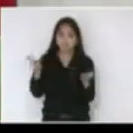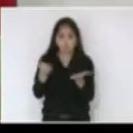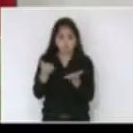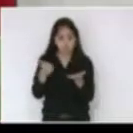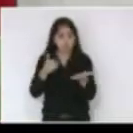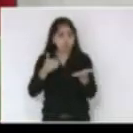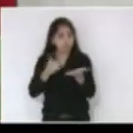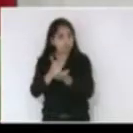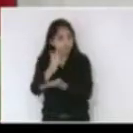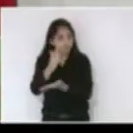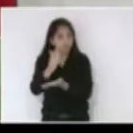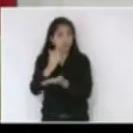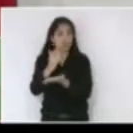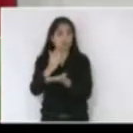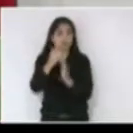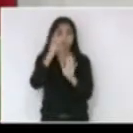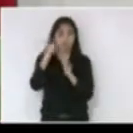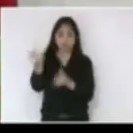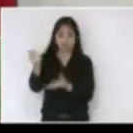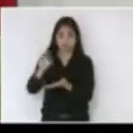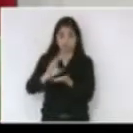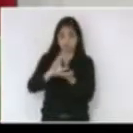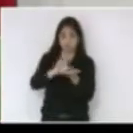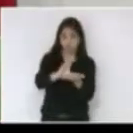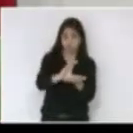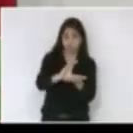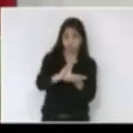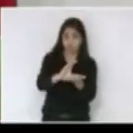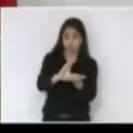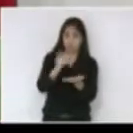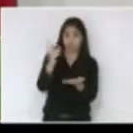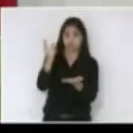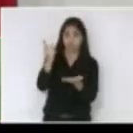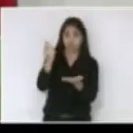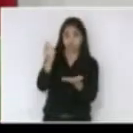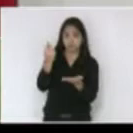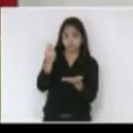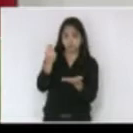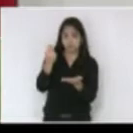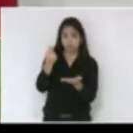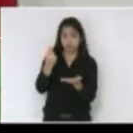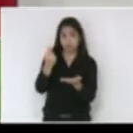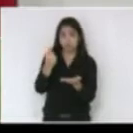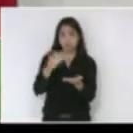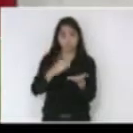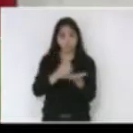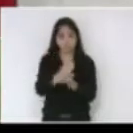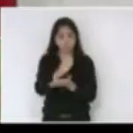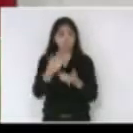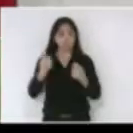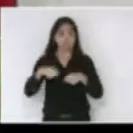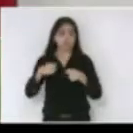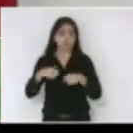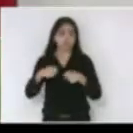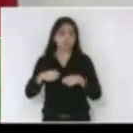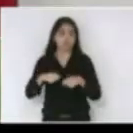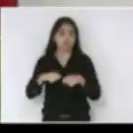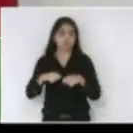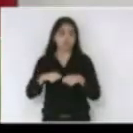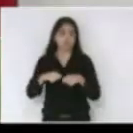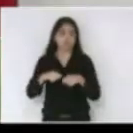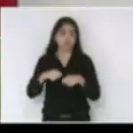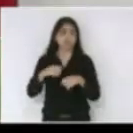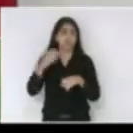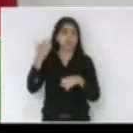aprovar este empréstimo da Celeste que sim sou a favor mas perdemos uma grande chance ali atrás